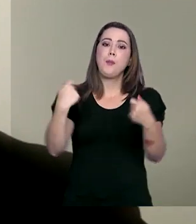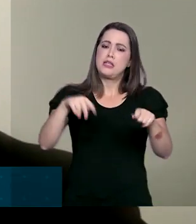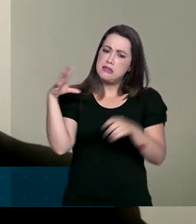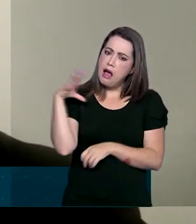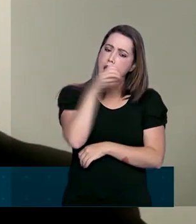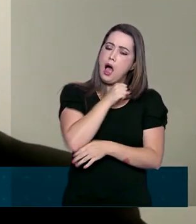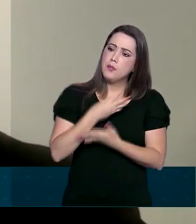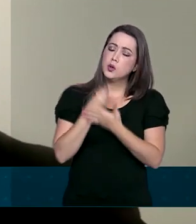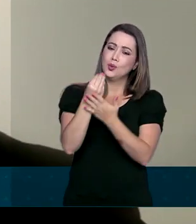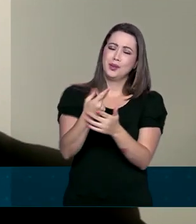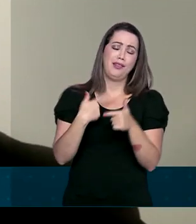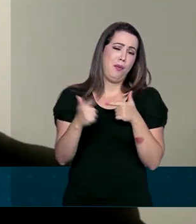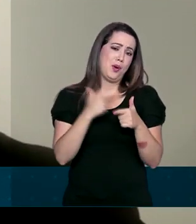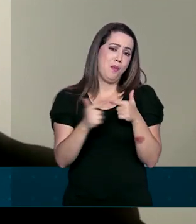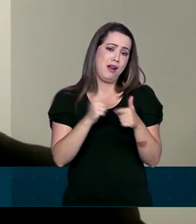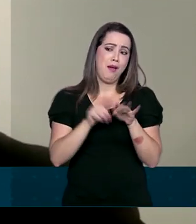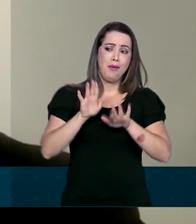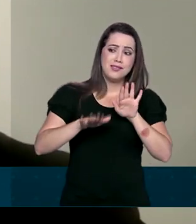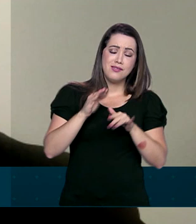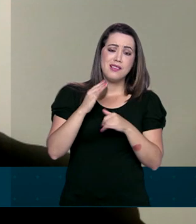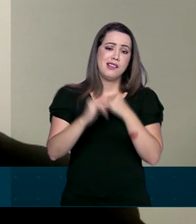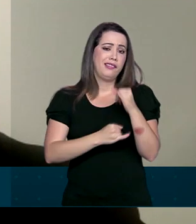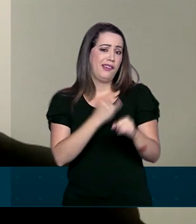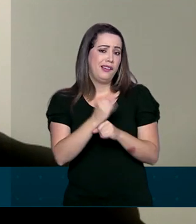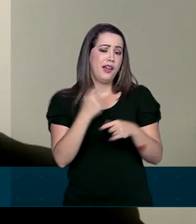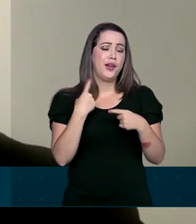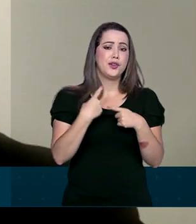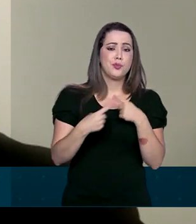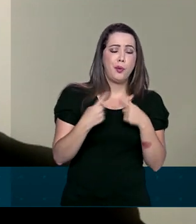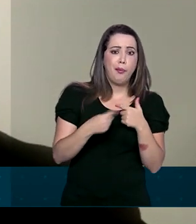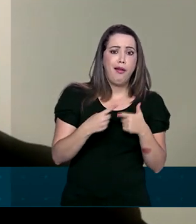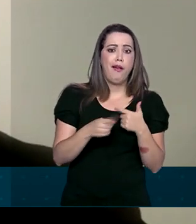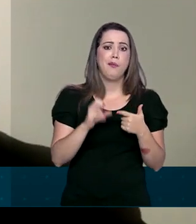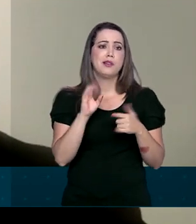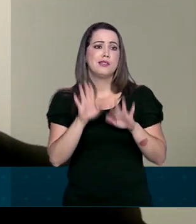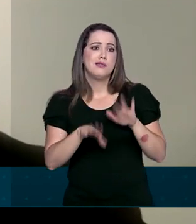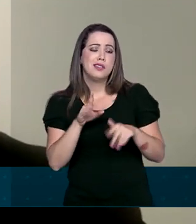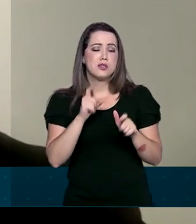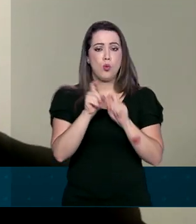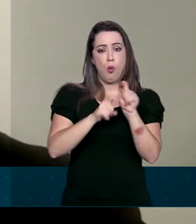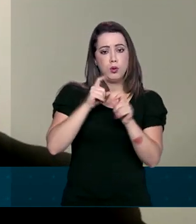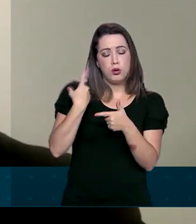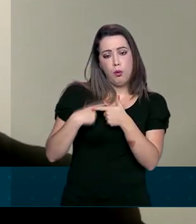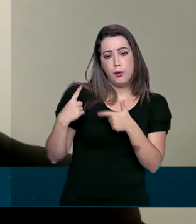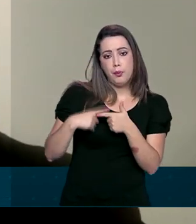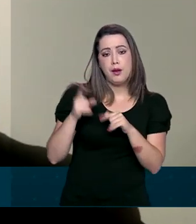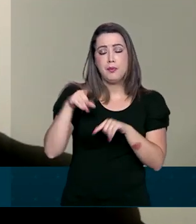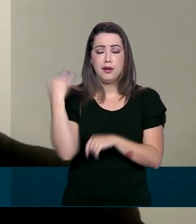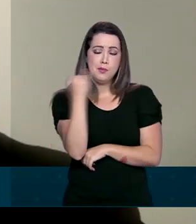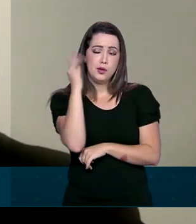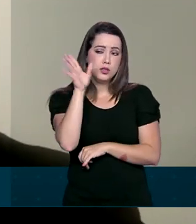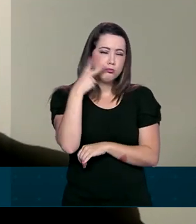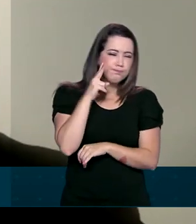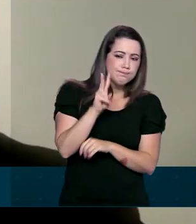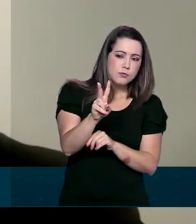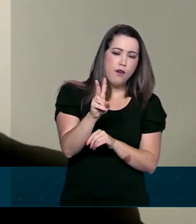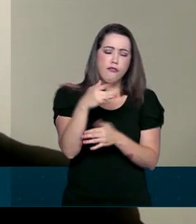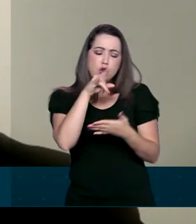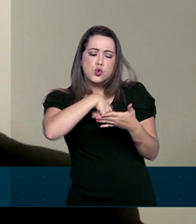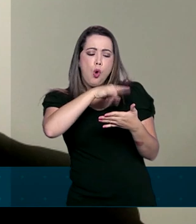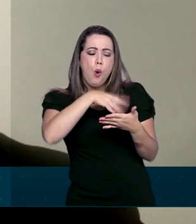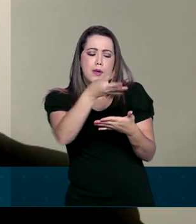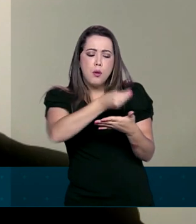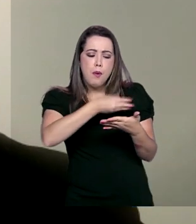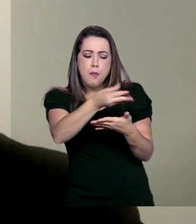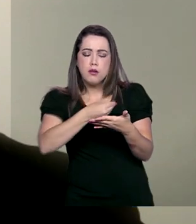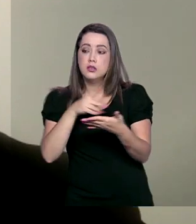Ele poderia ter problemas com a internet e até mesmo com o seu equipamento. É importante começar já a verificar os comprovantes e